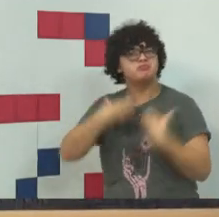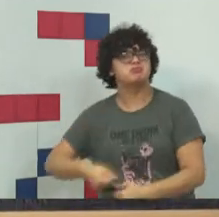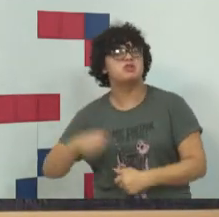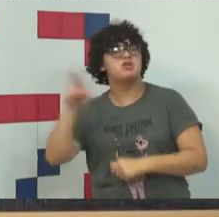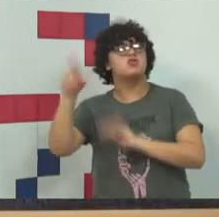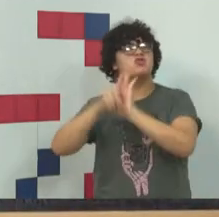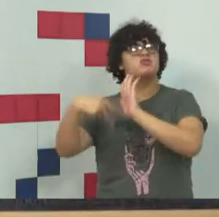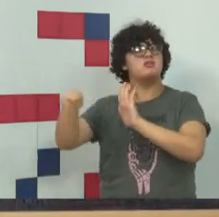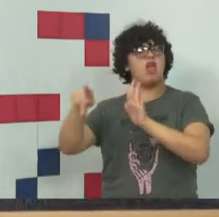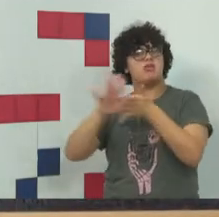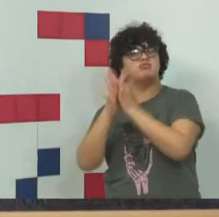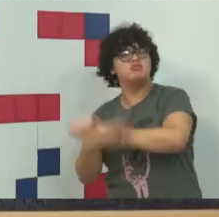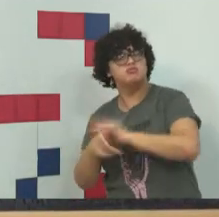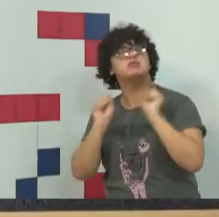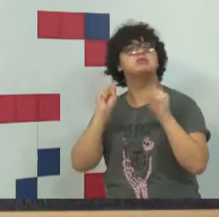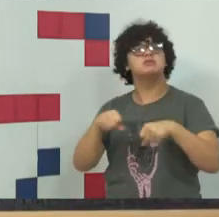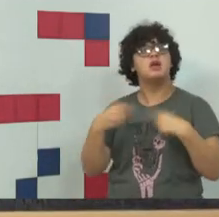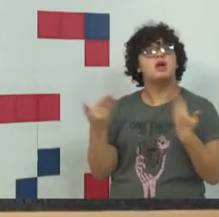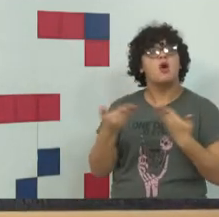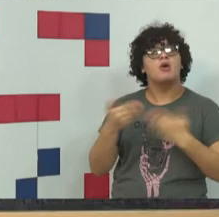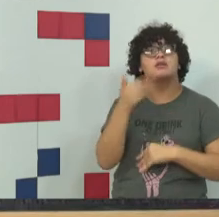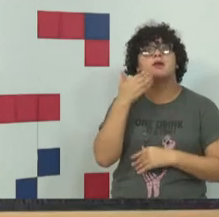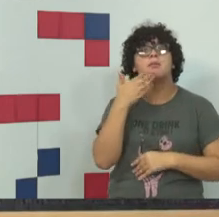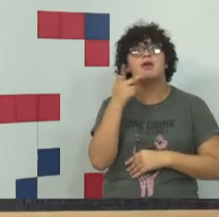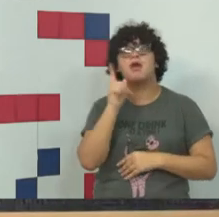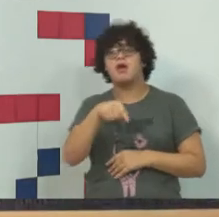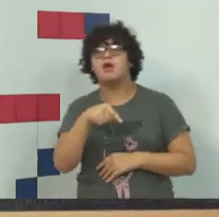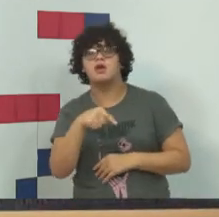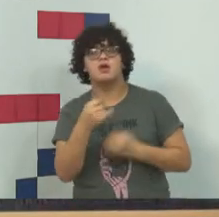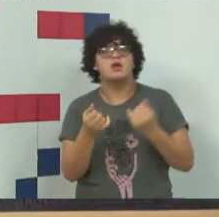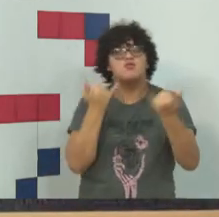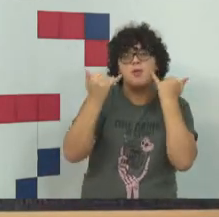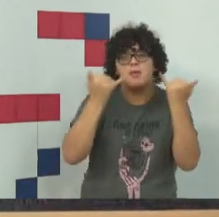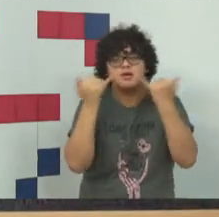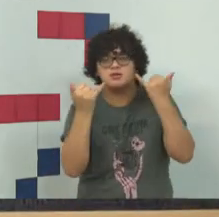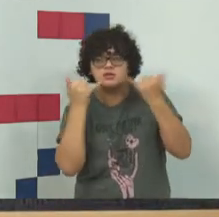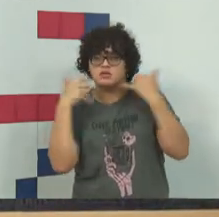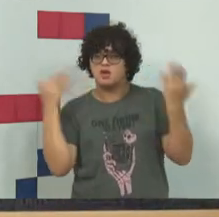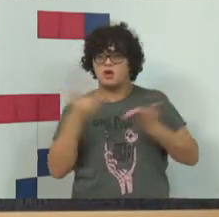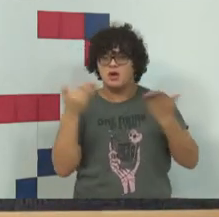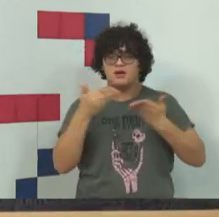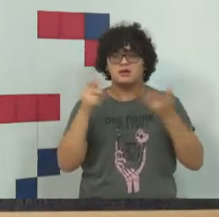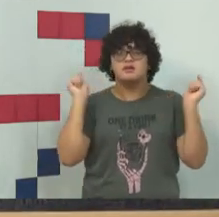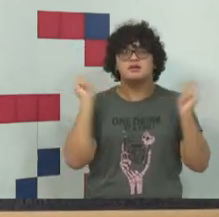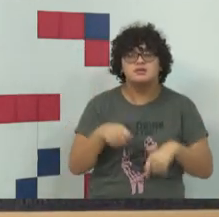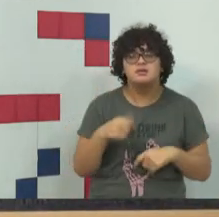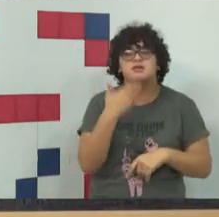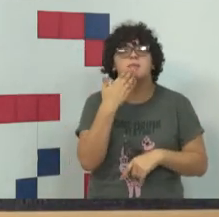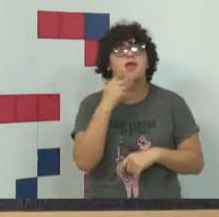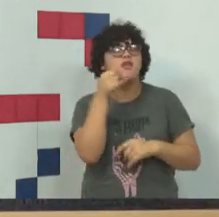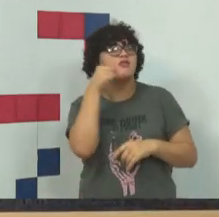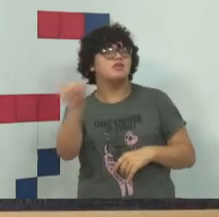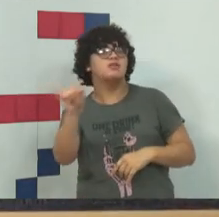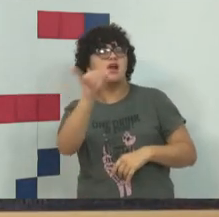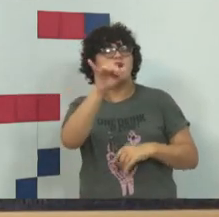garantidos. No que se refere à informação, por exemplo, não sendo ela de cunho agressivo nem fake news. A